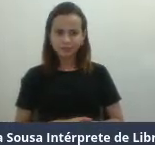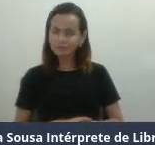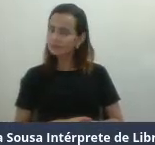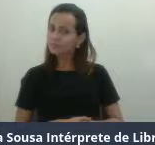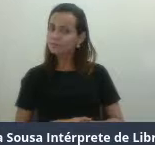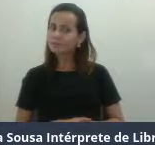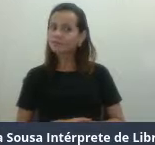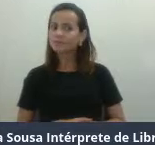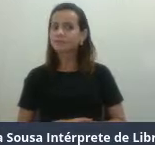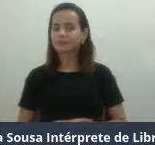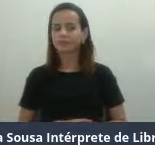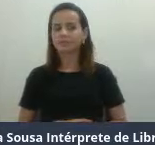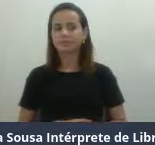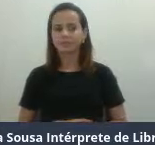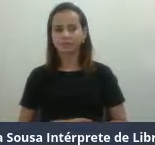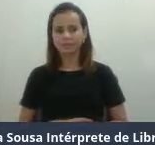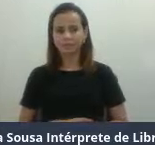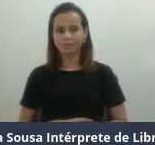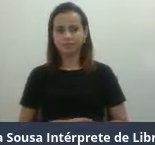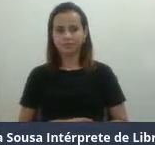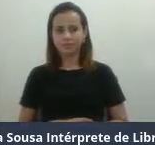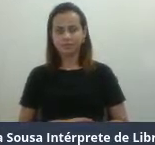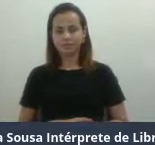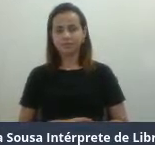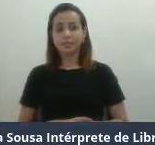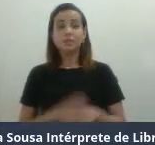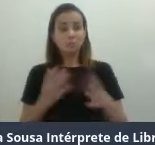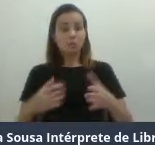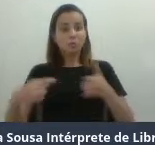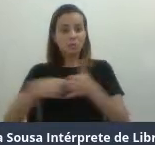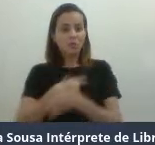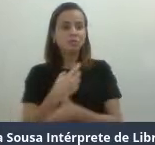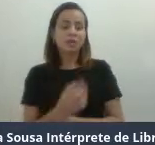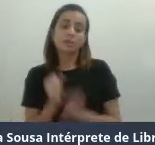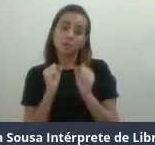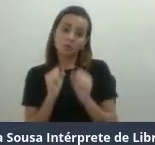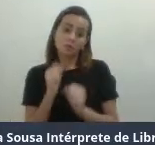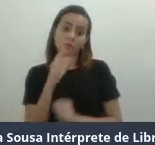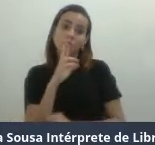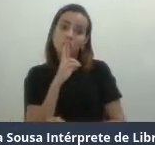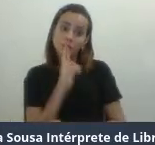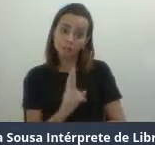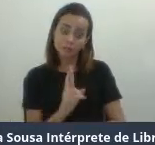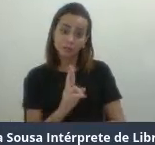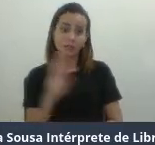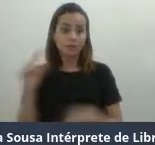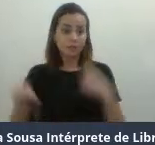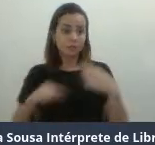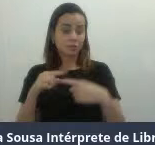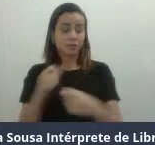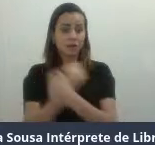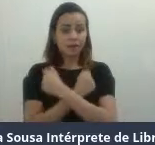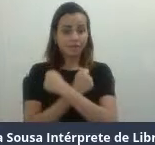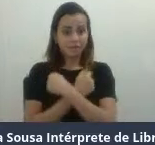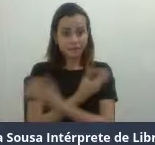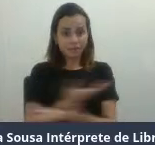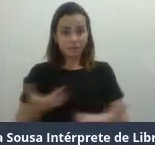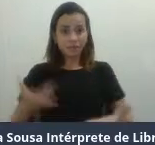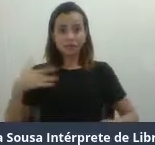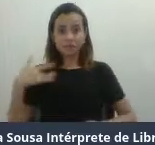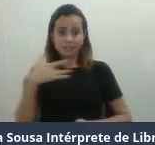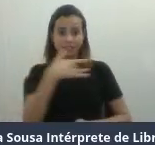perguntas e o que eu puder responder estou aqui à disposição. Um grande abraço a todos, saúde